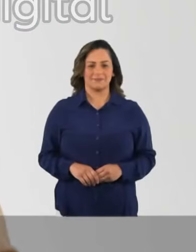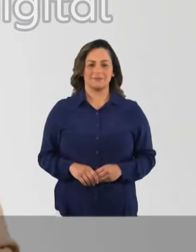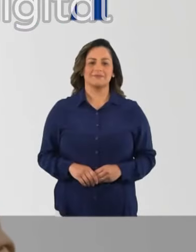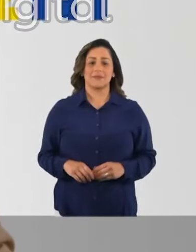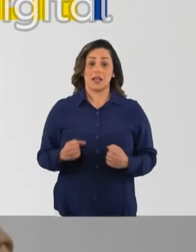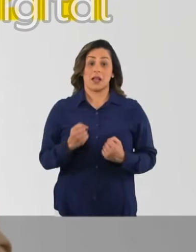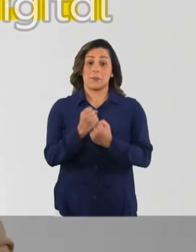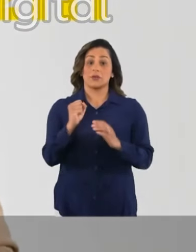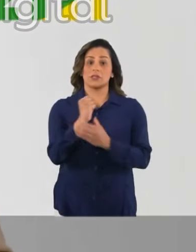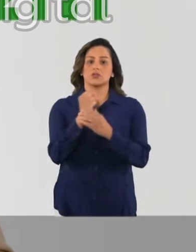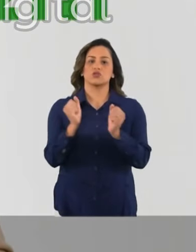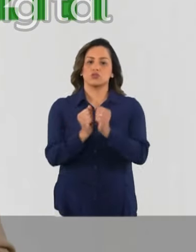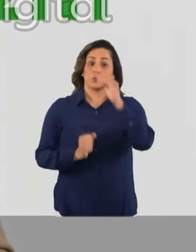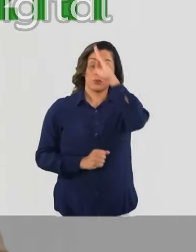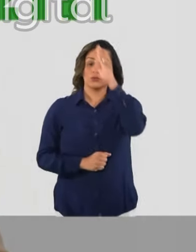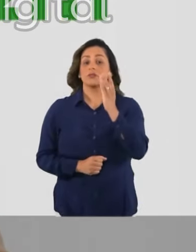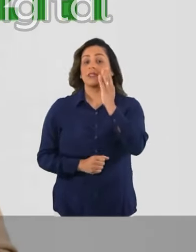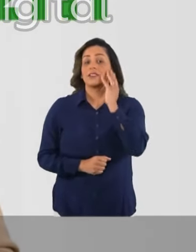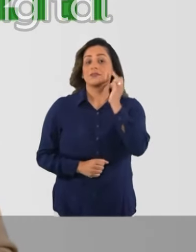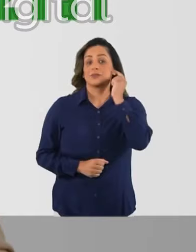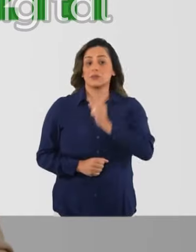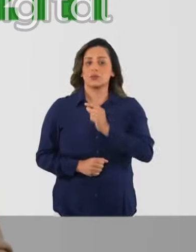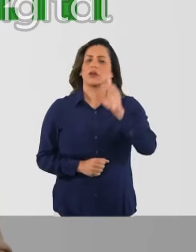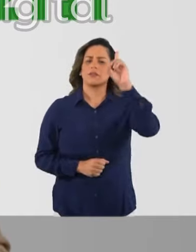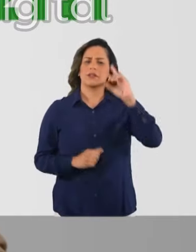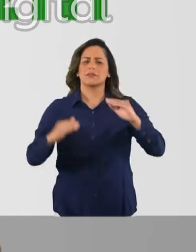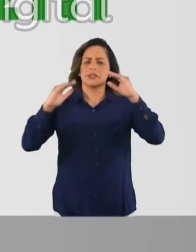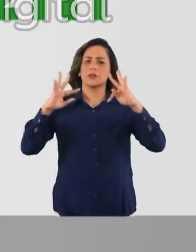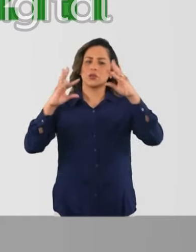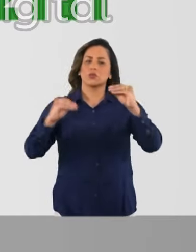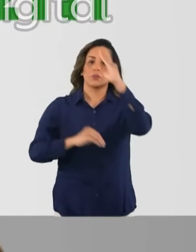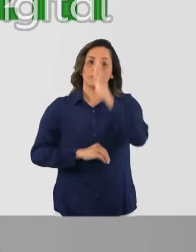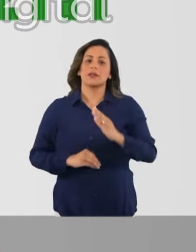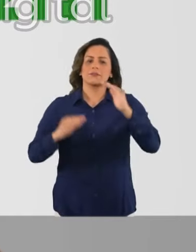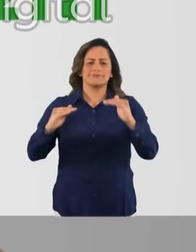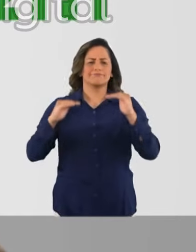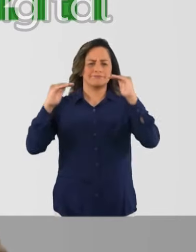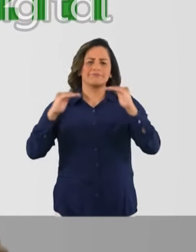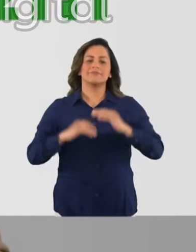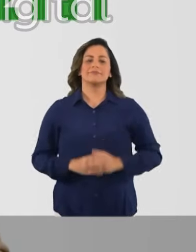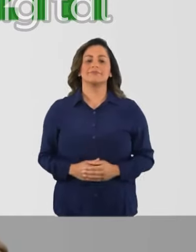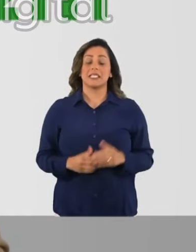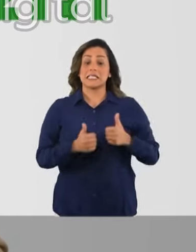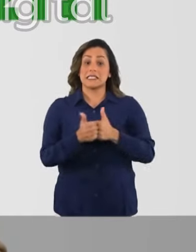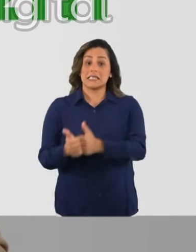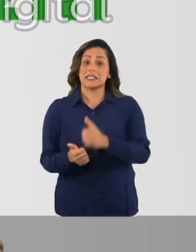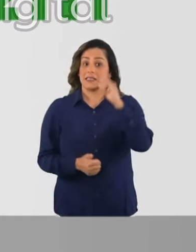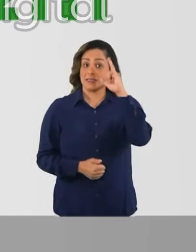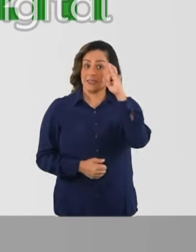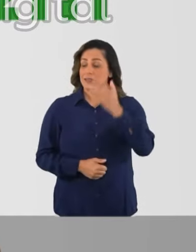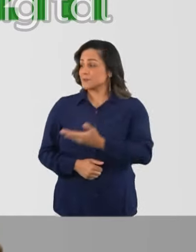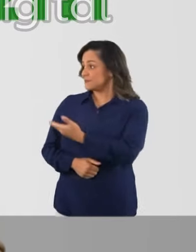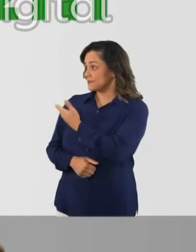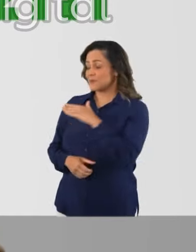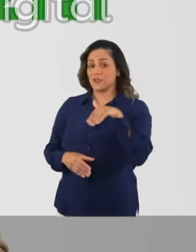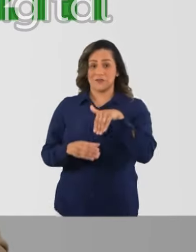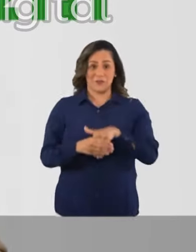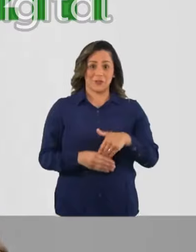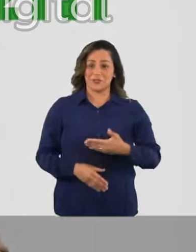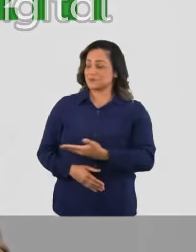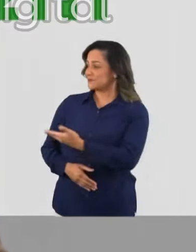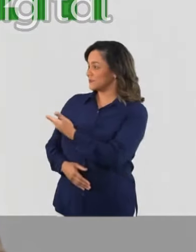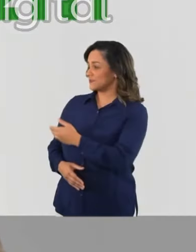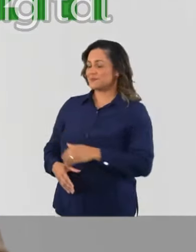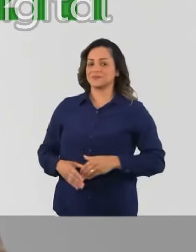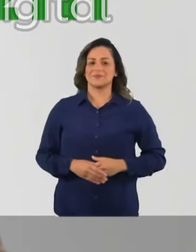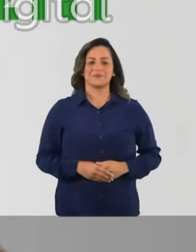Pela segurança com Bolsonaro, Tarciso e Ricardo Nunes. Deus acima de tudo e Brasil acima de tudo. Siga arroba camoreira ponto SP. Camila